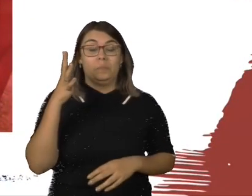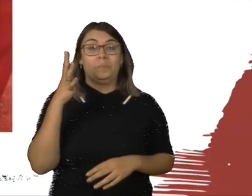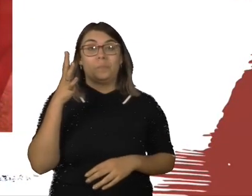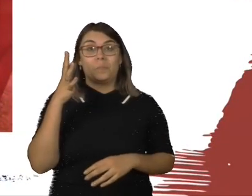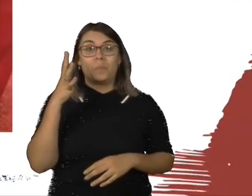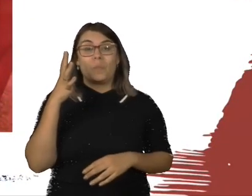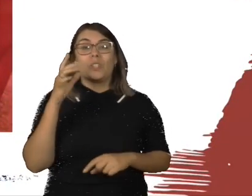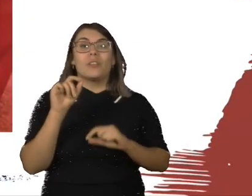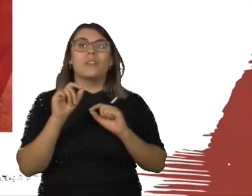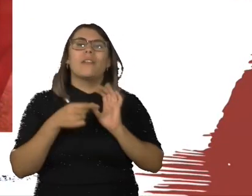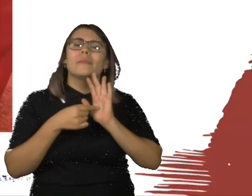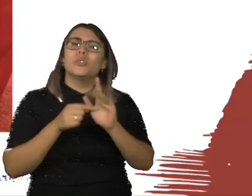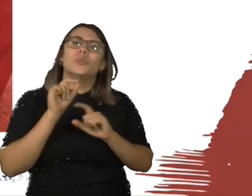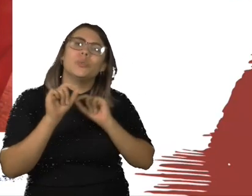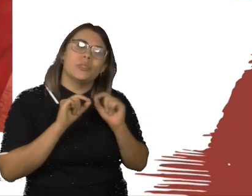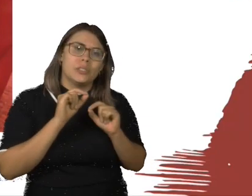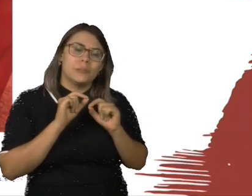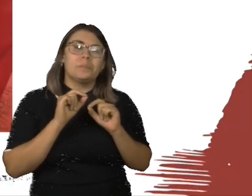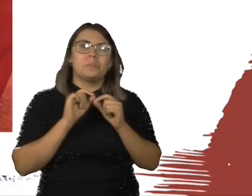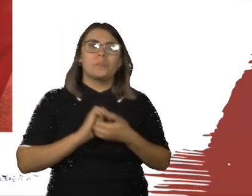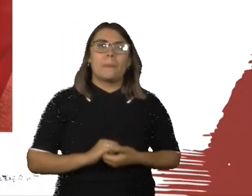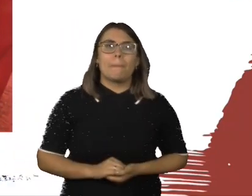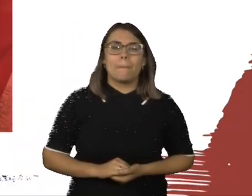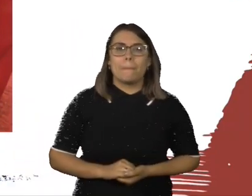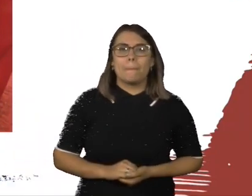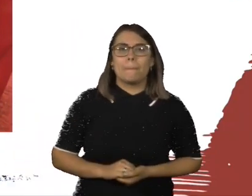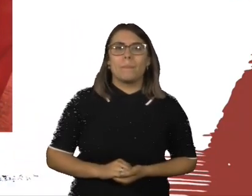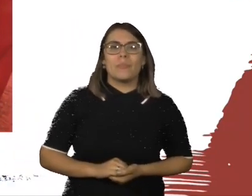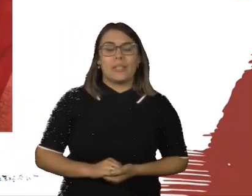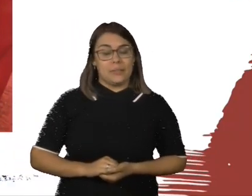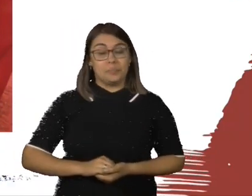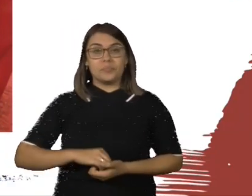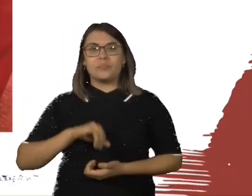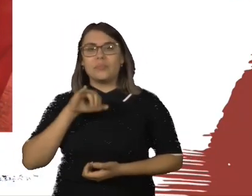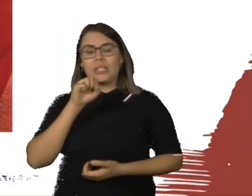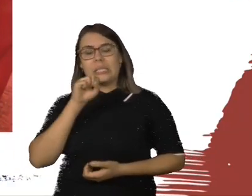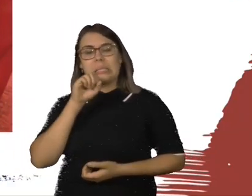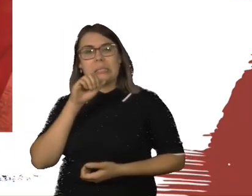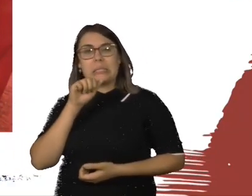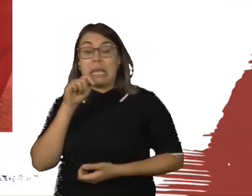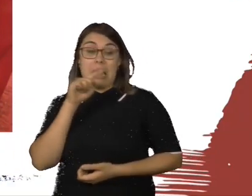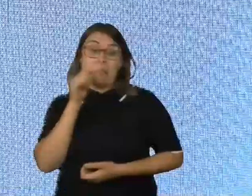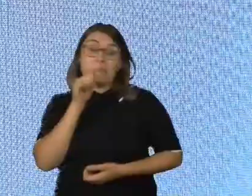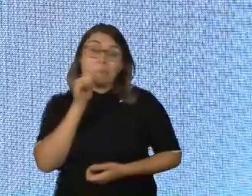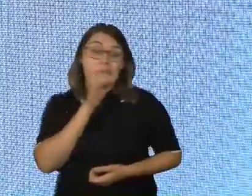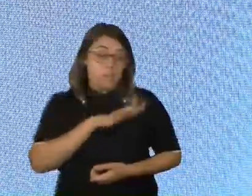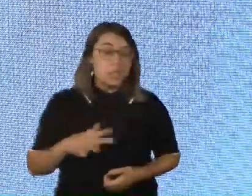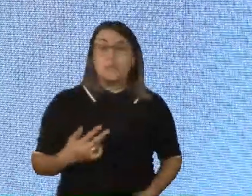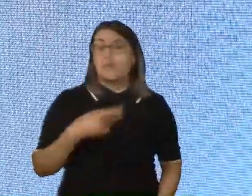E ela veio com esses diagnósticos e desafios. A Isabela não anda, a Isabela não fala,